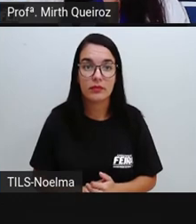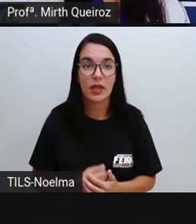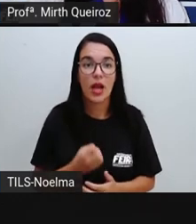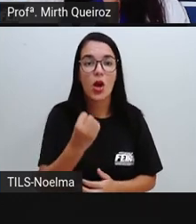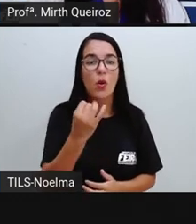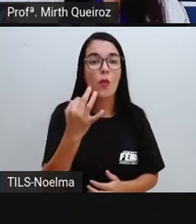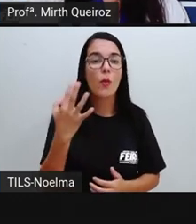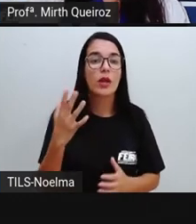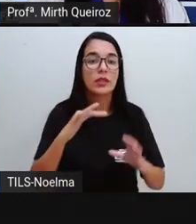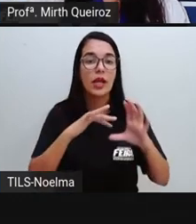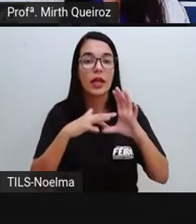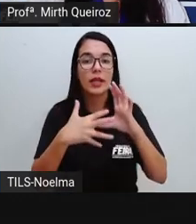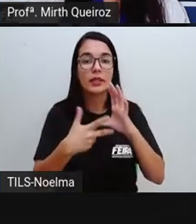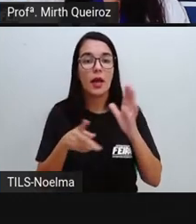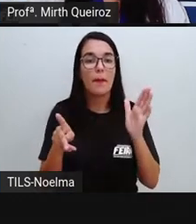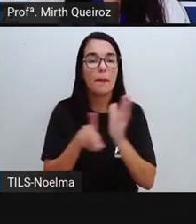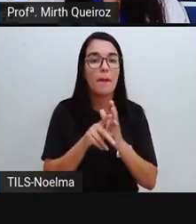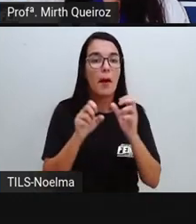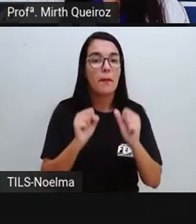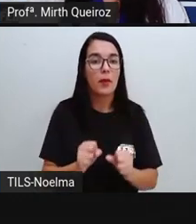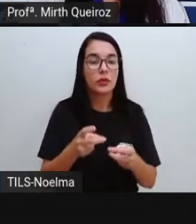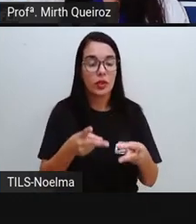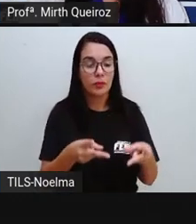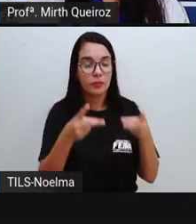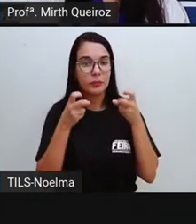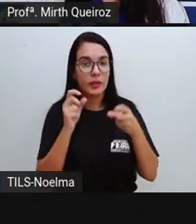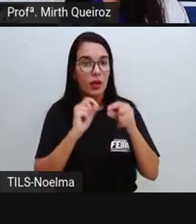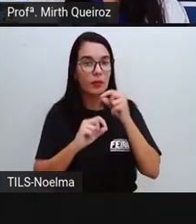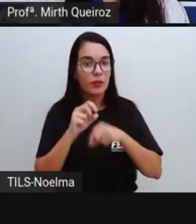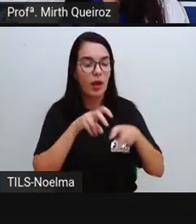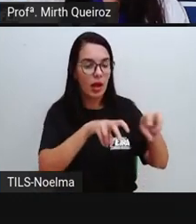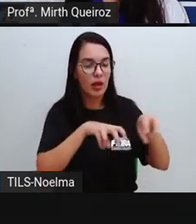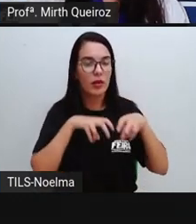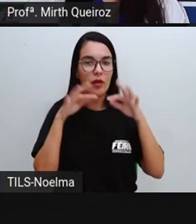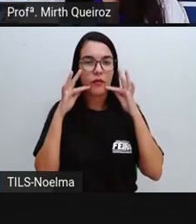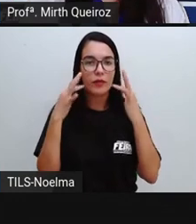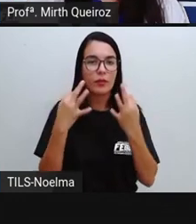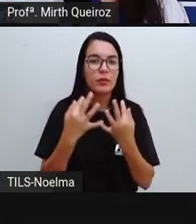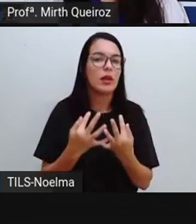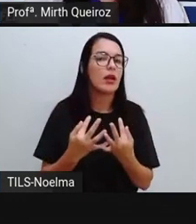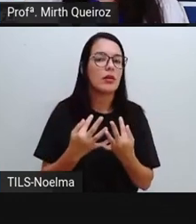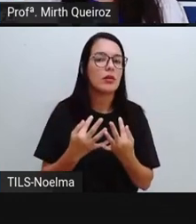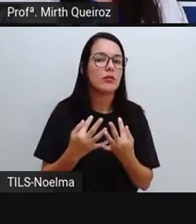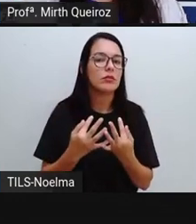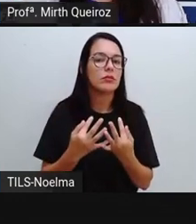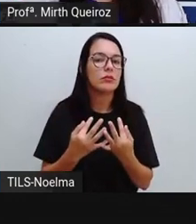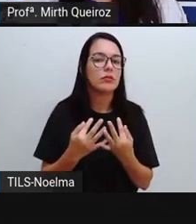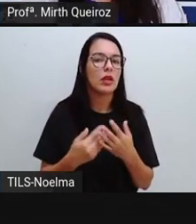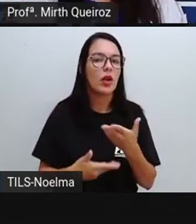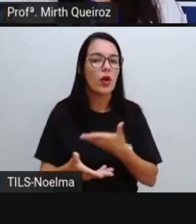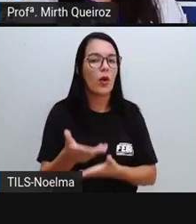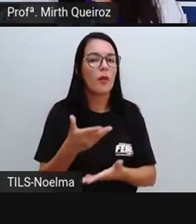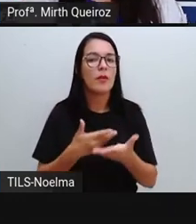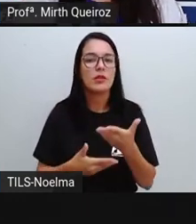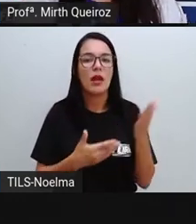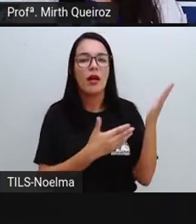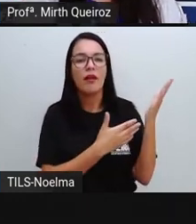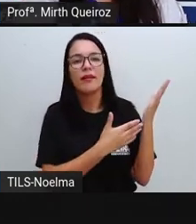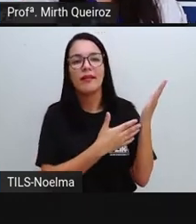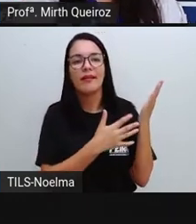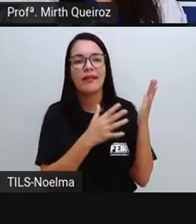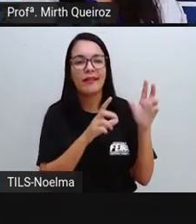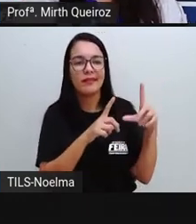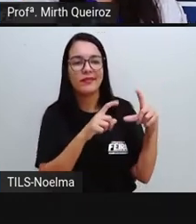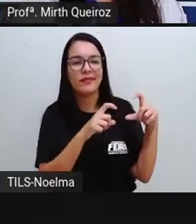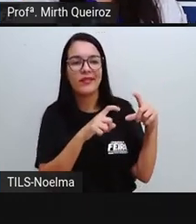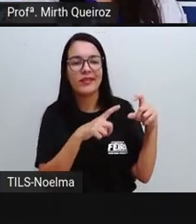Quais as características que podem ser observadas com relação à agricultura familiar e comercial aqui nessa imagem, né? A gente tem aqui